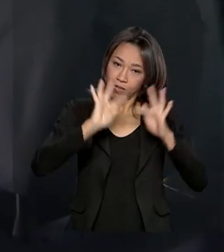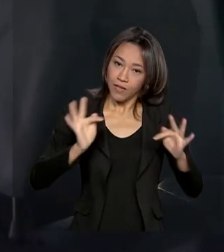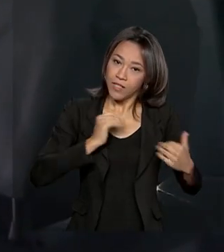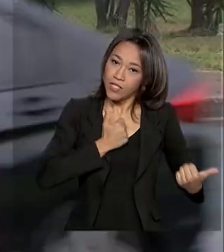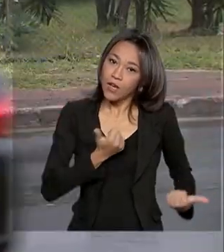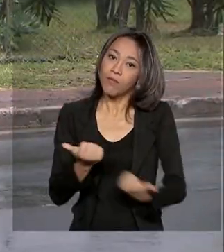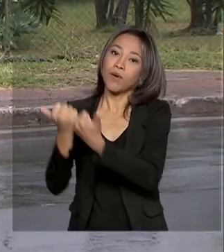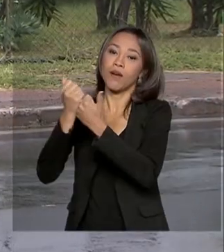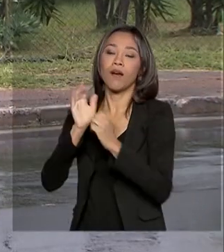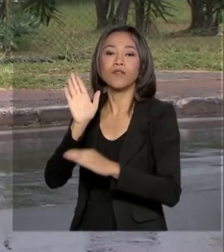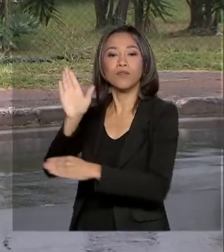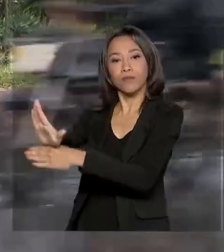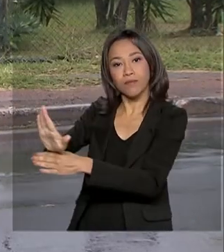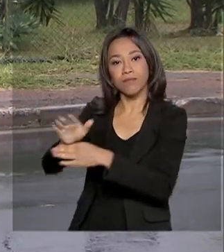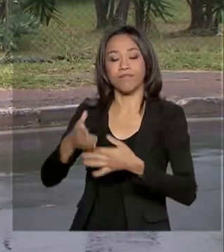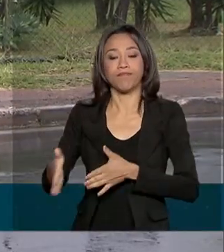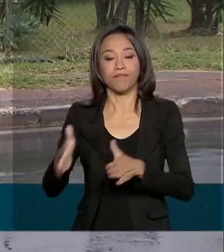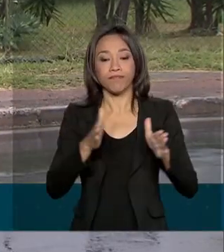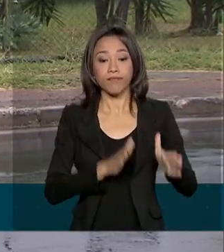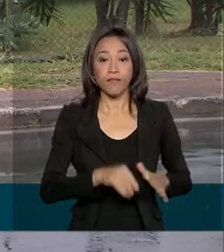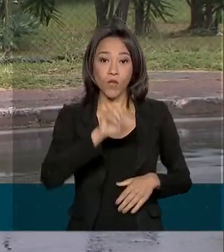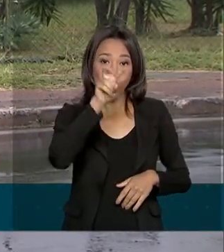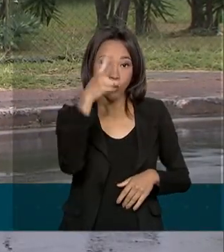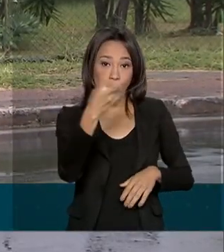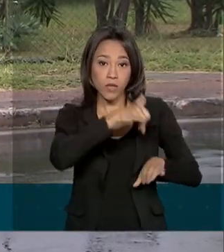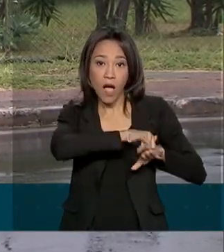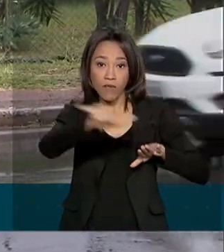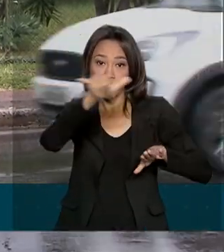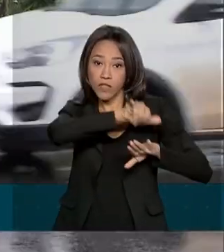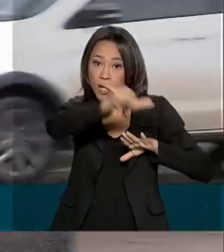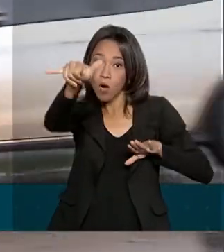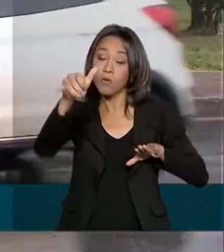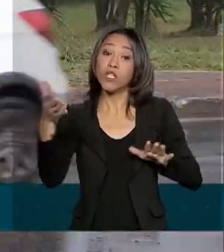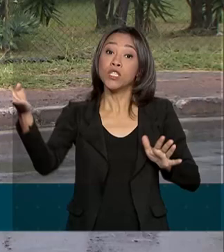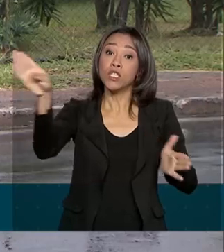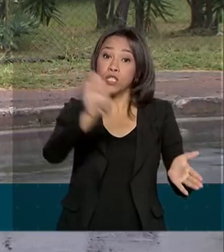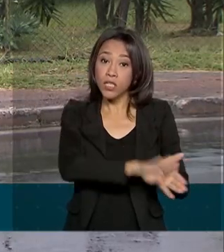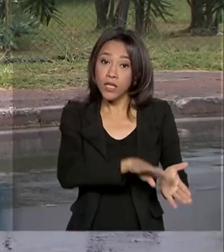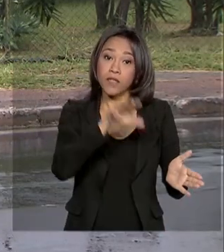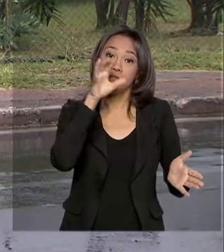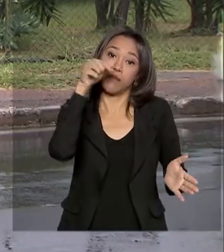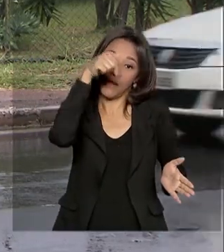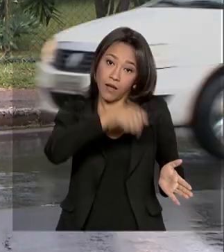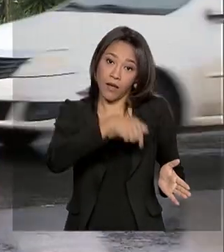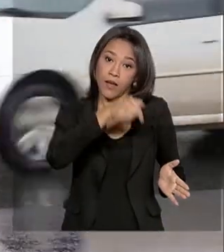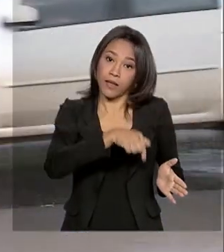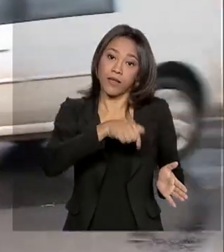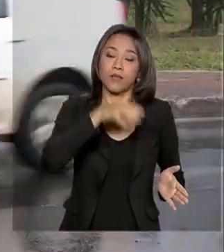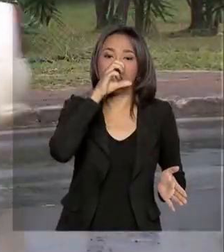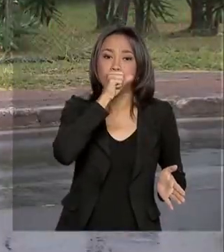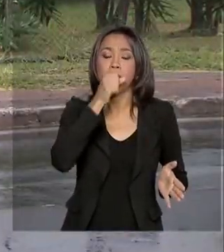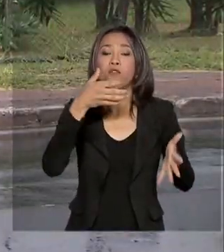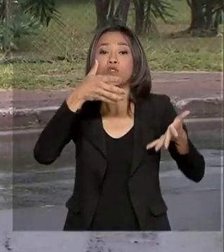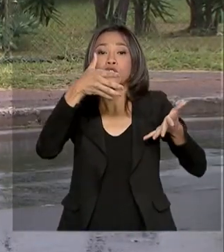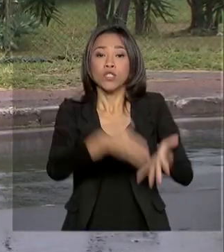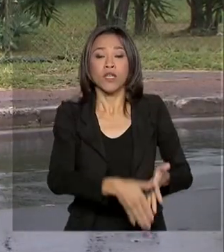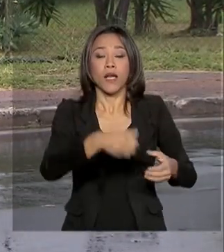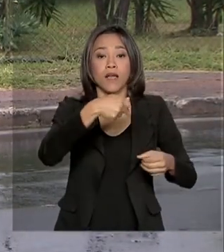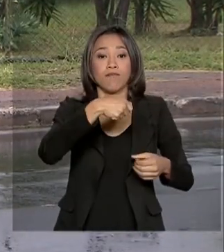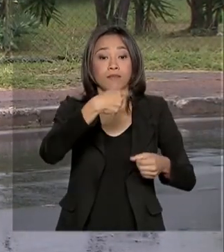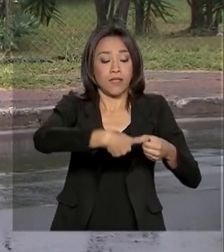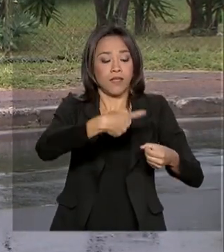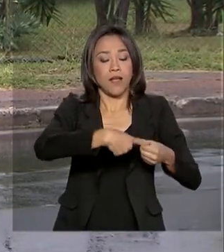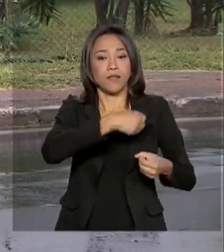cumprir essa missão. A previsão é que os dois aviões da FAB cheguem ao Brasil no final de semana. Eles vão pousar em Anápolis, cidade